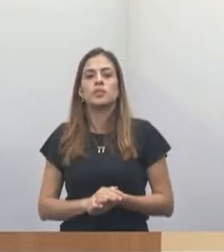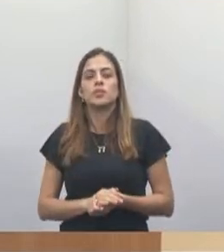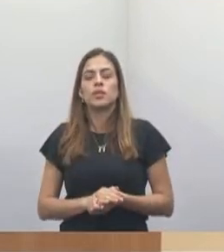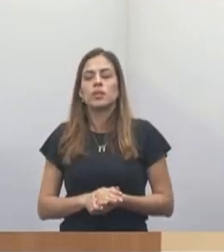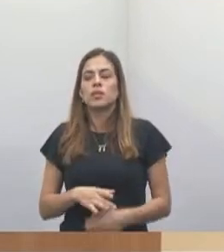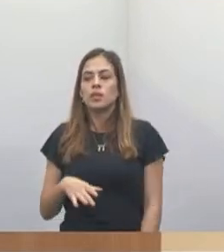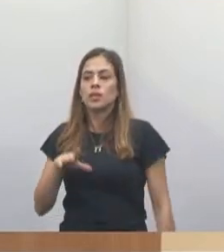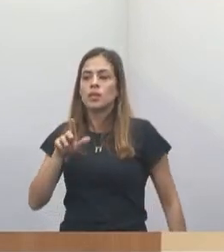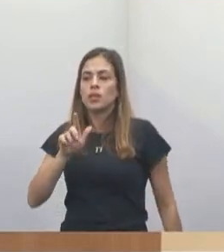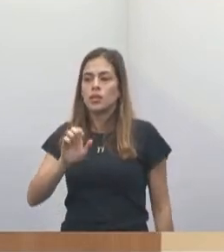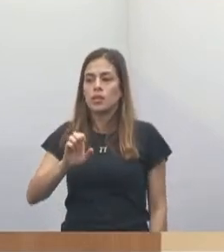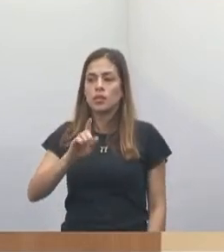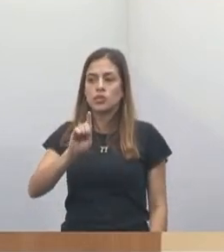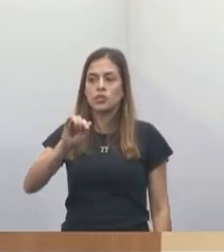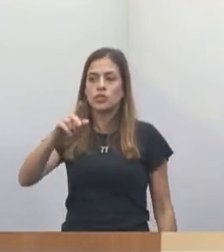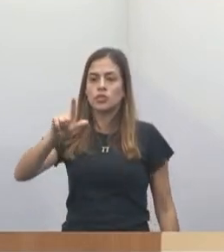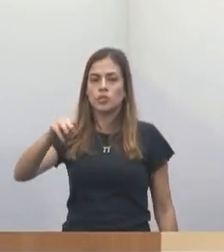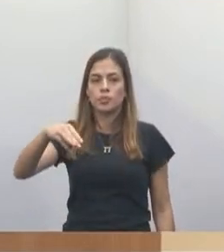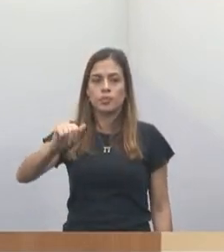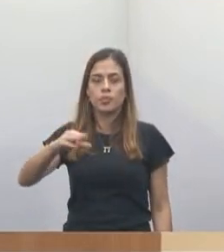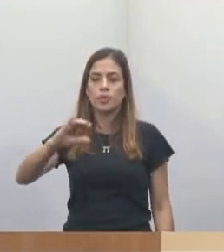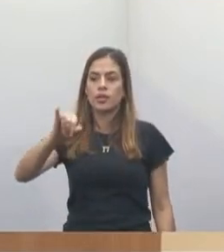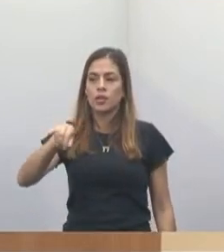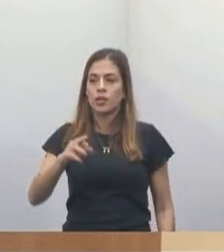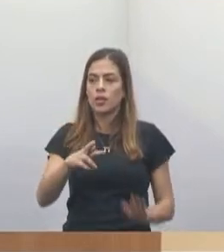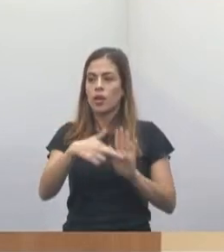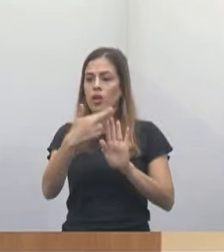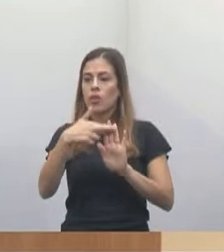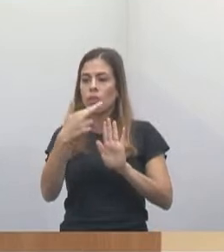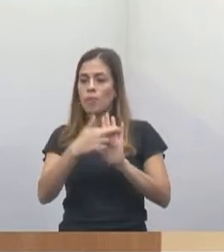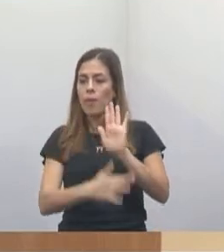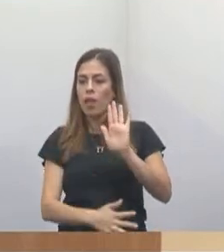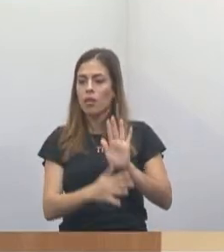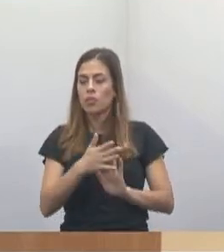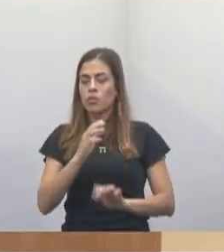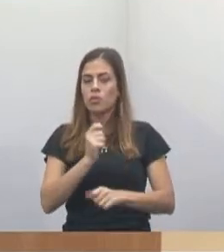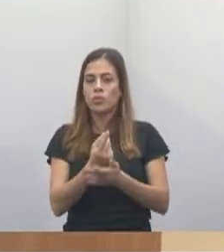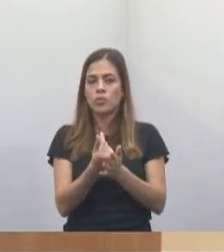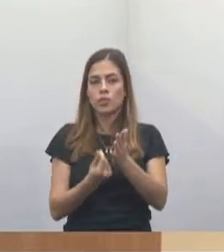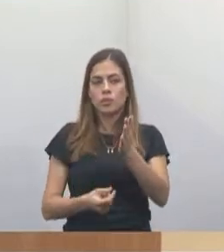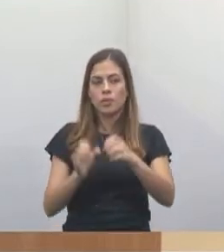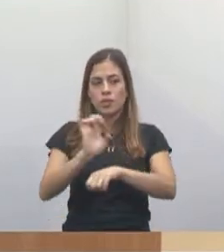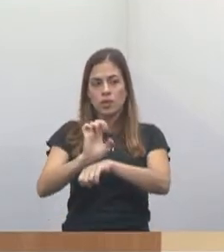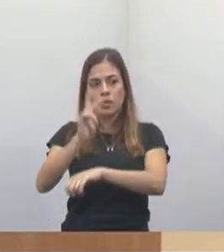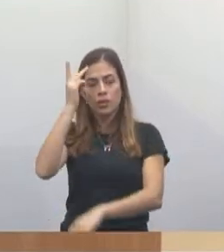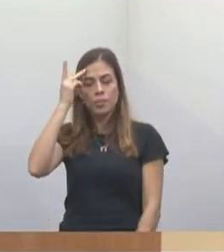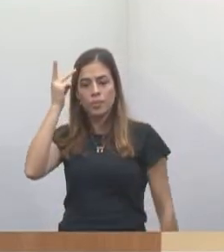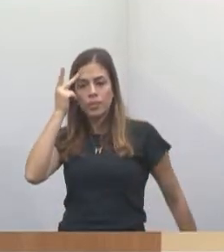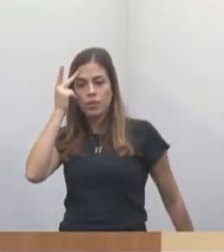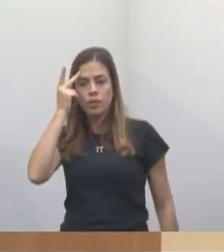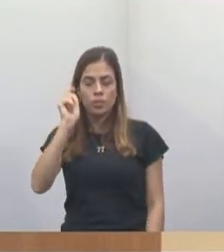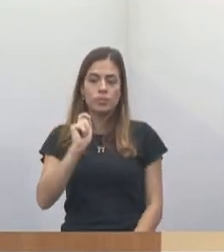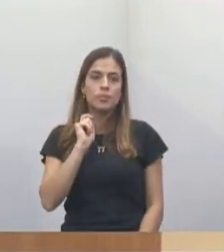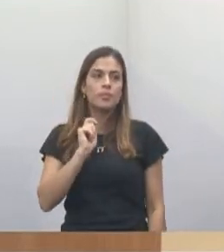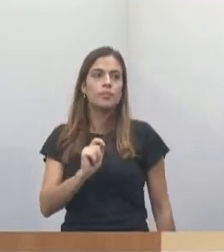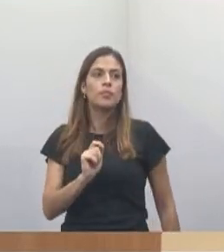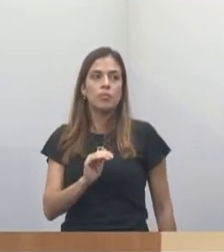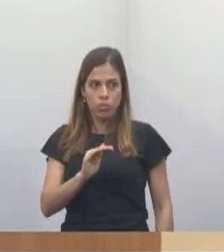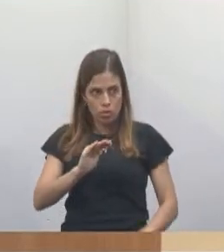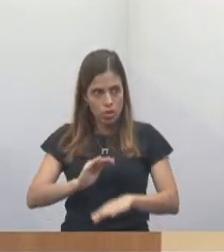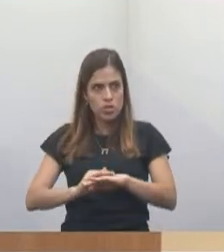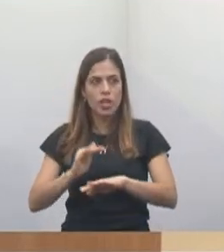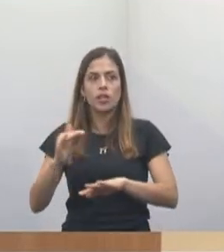o deputado Gilmarci, que é o relator do orçamento do Estado de São Paulo. O que mais teve